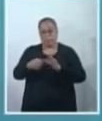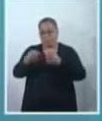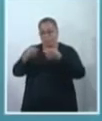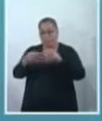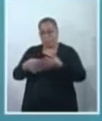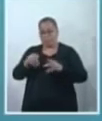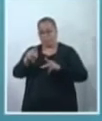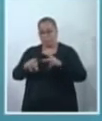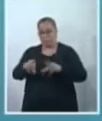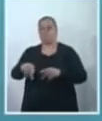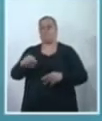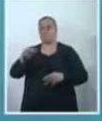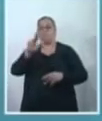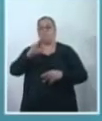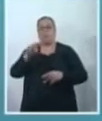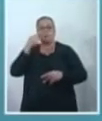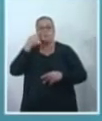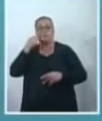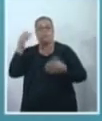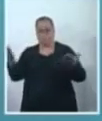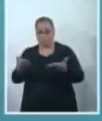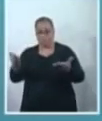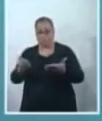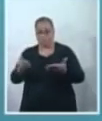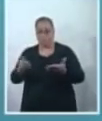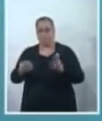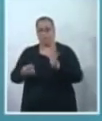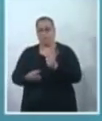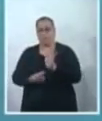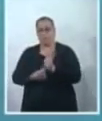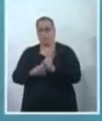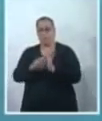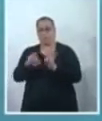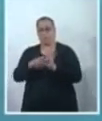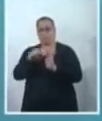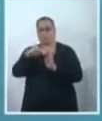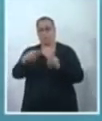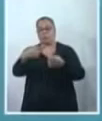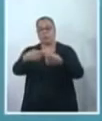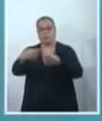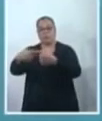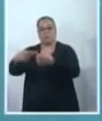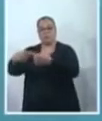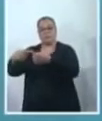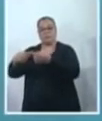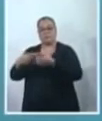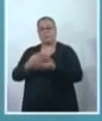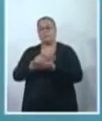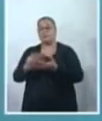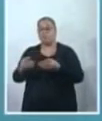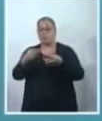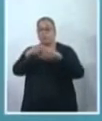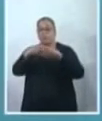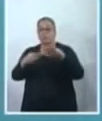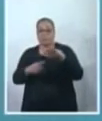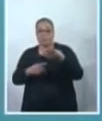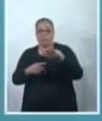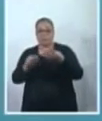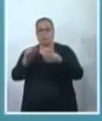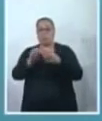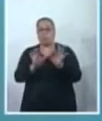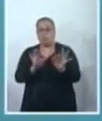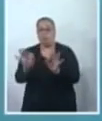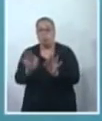de Berlândia que nos acompanhando nesse momento que o orçamento das cidades é organizado a partir de um tripé. O plano